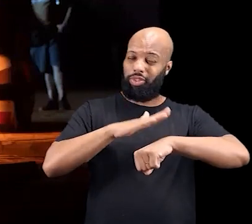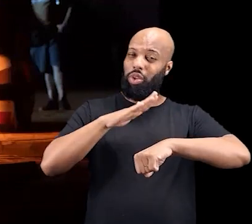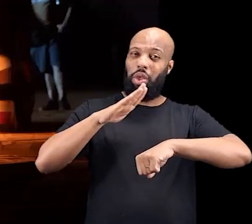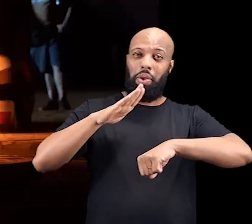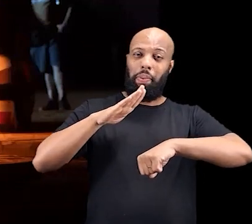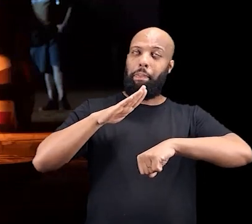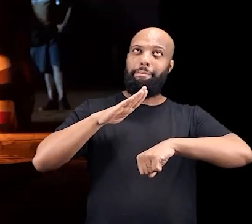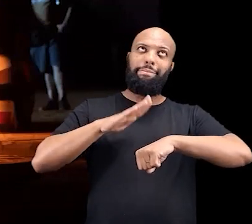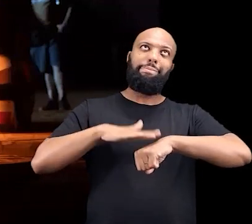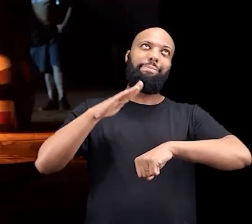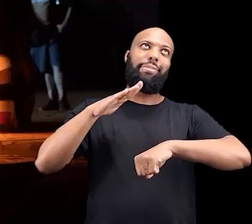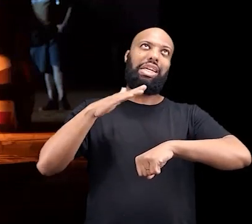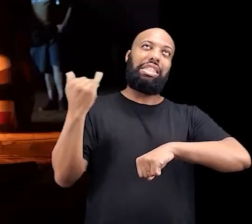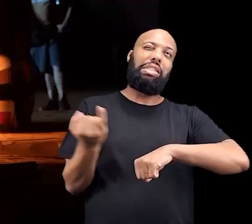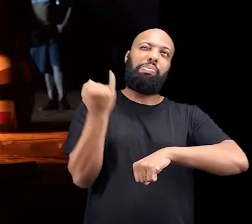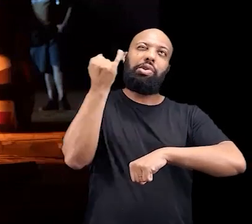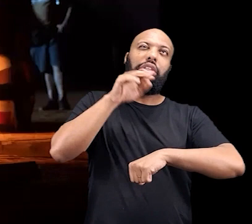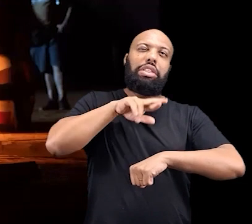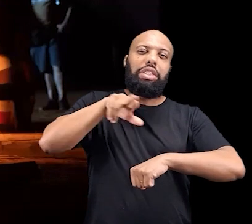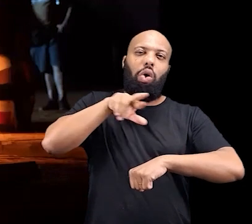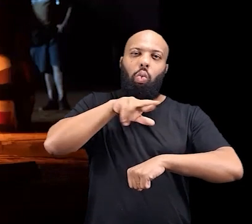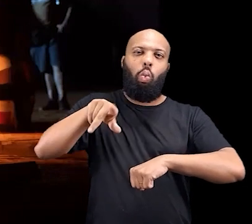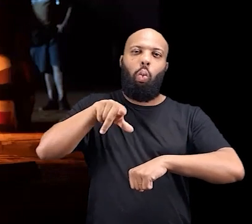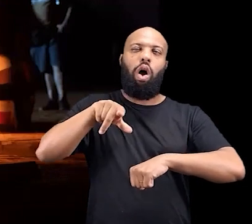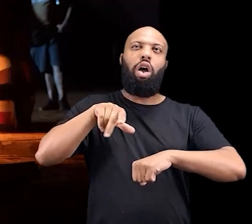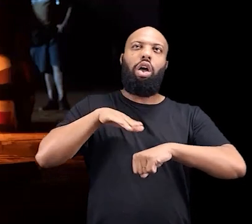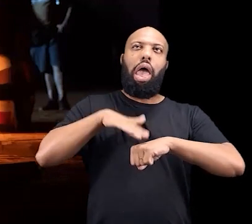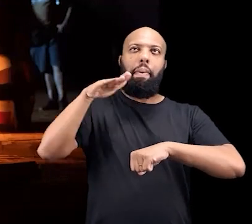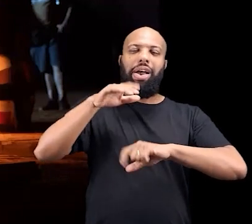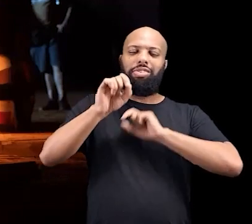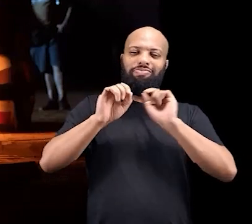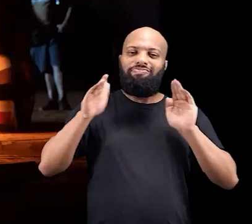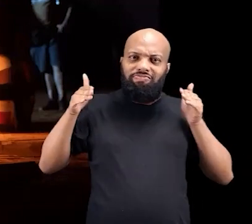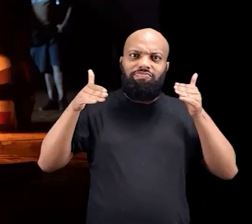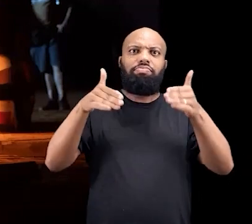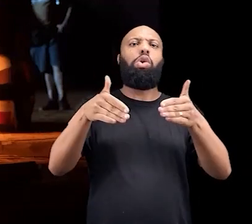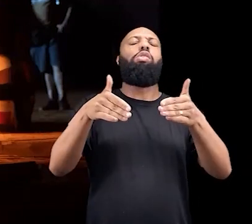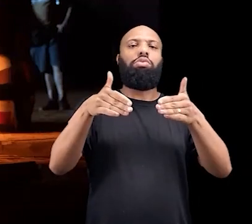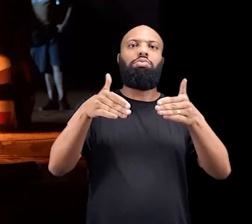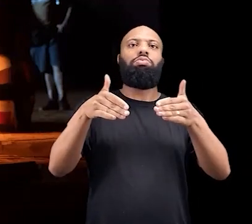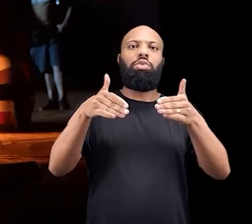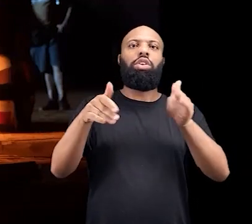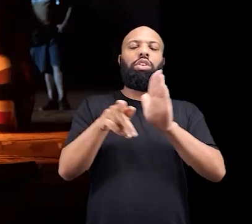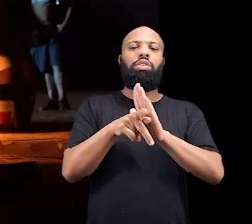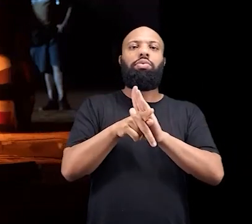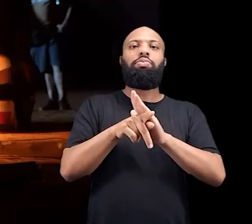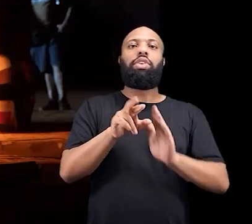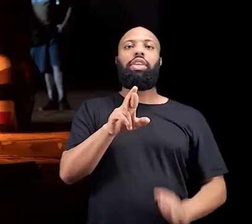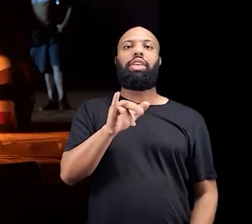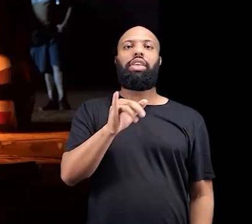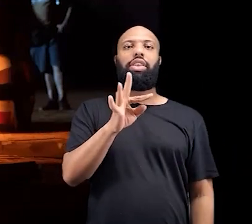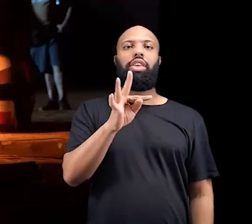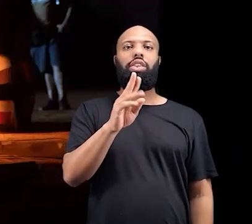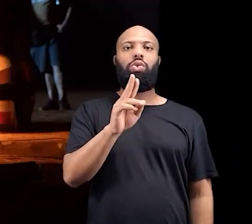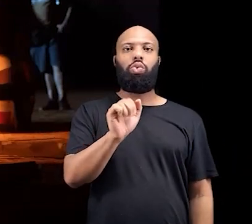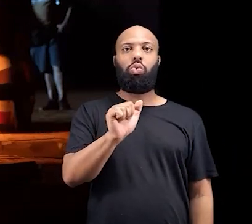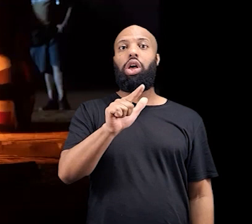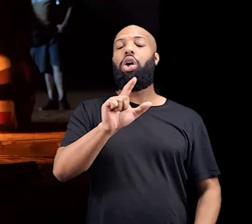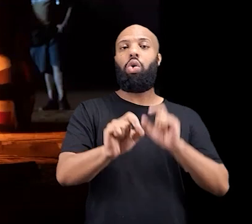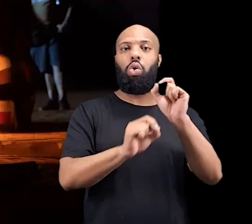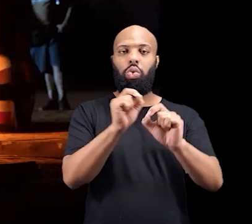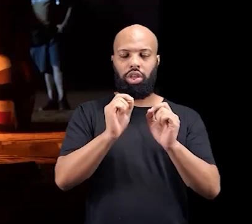a parte mais... Não diria mais importante, mas a parte mais central, né? Desse ritual,